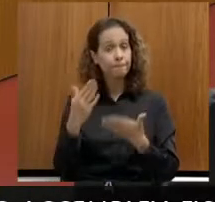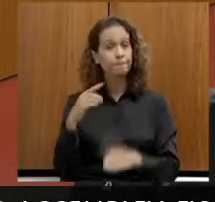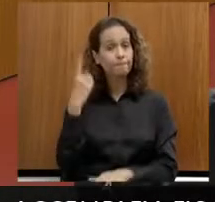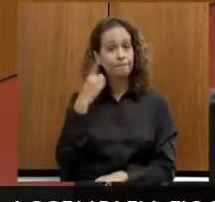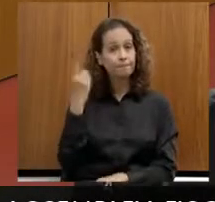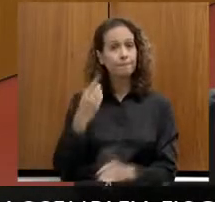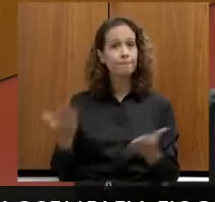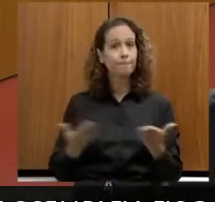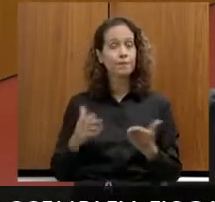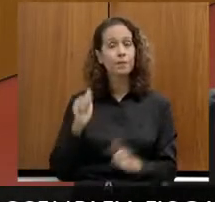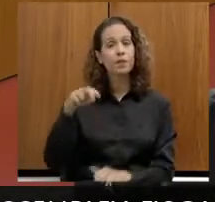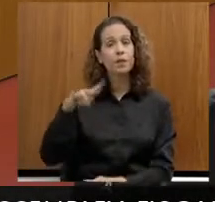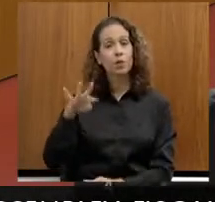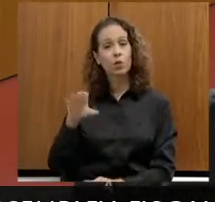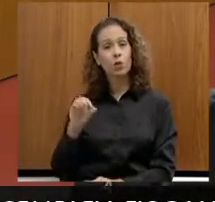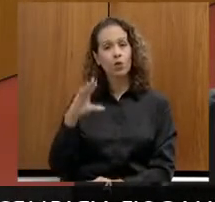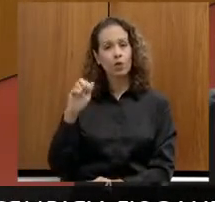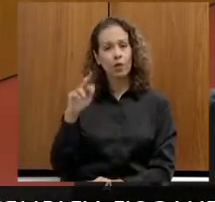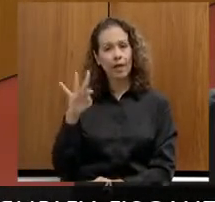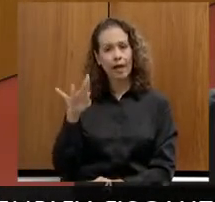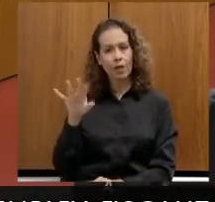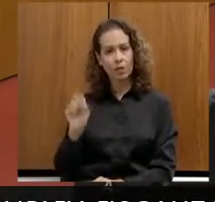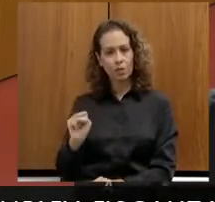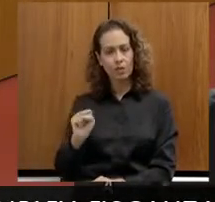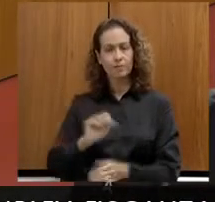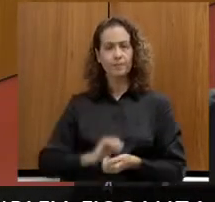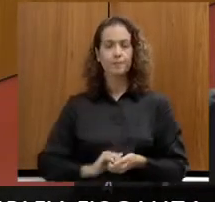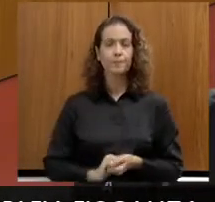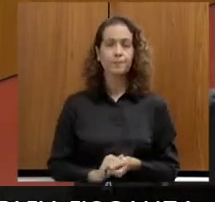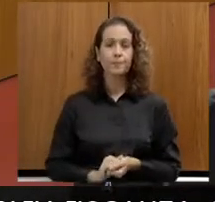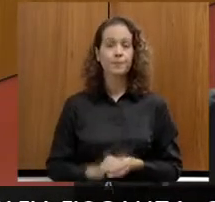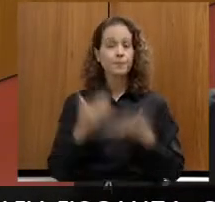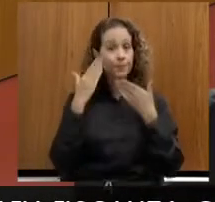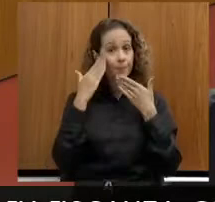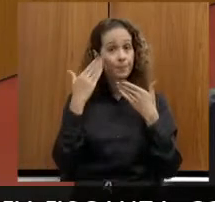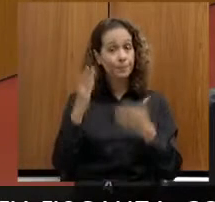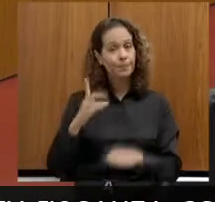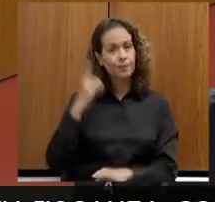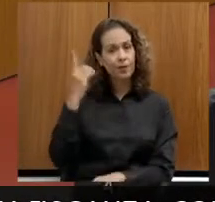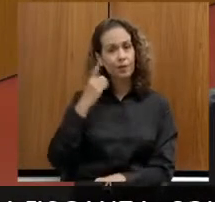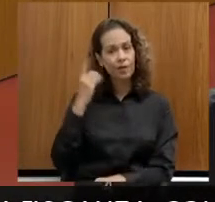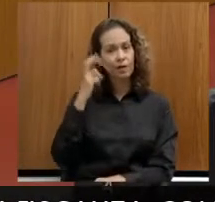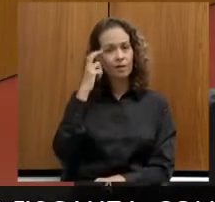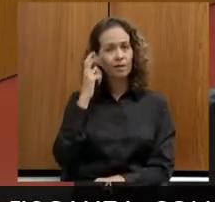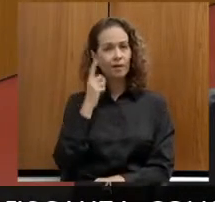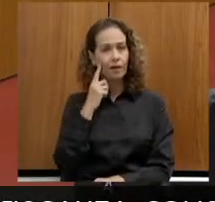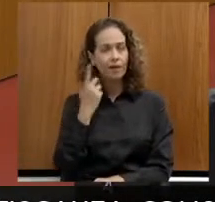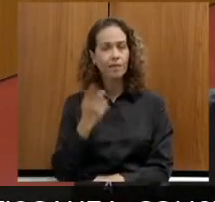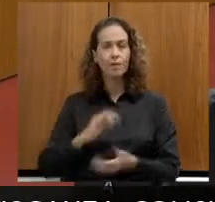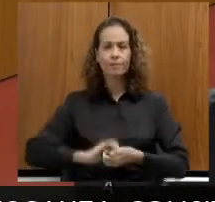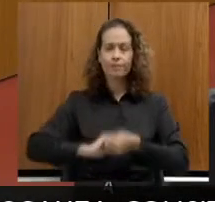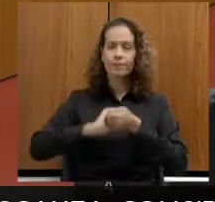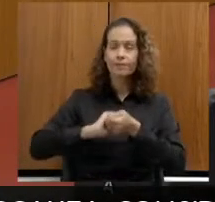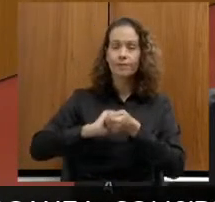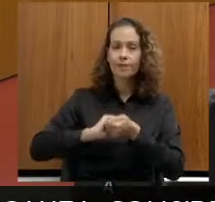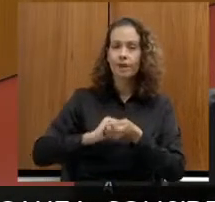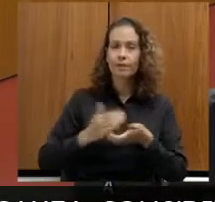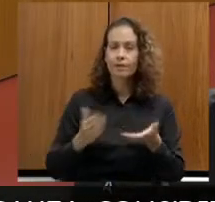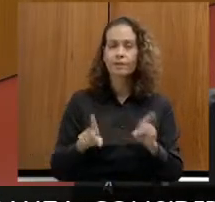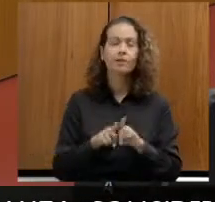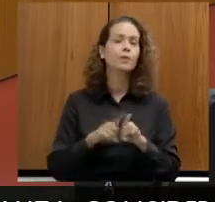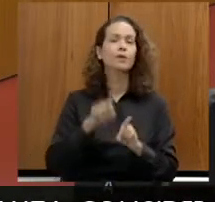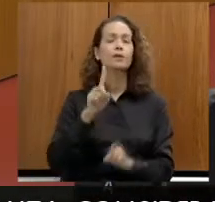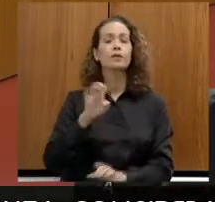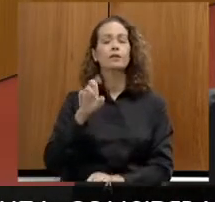o deputado Antônio Carlos Arantes. Muito obrigado, deputado Zé Guilherme, cumprimentar, cumprimentar também o deputado Zé